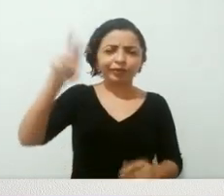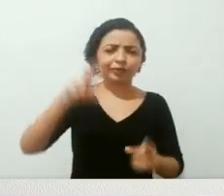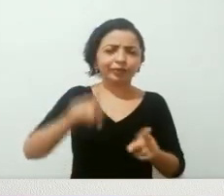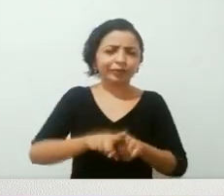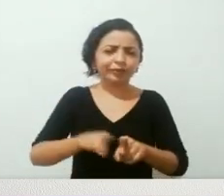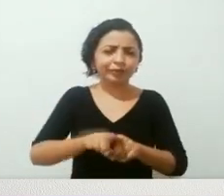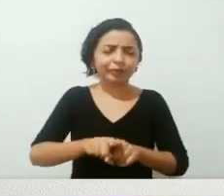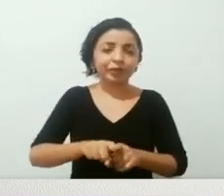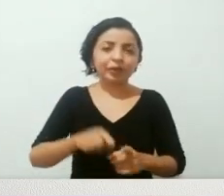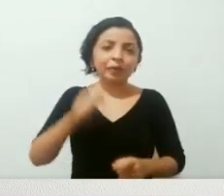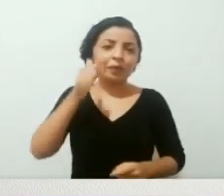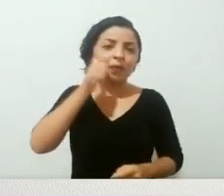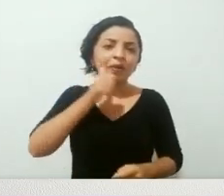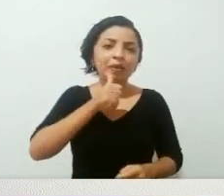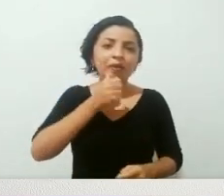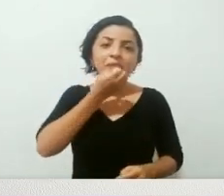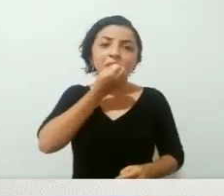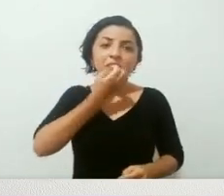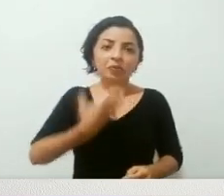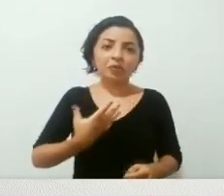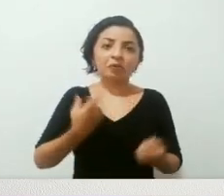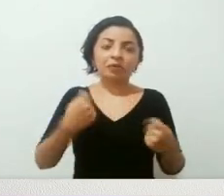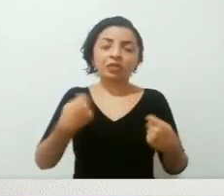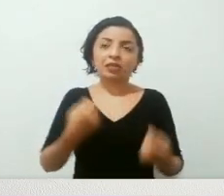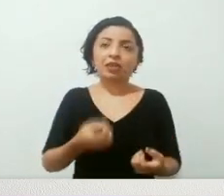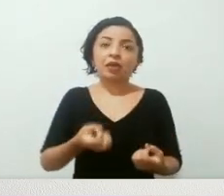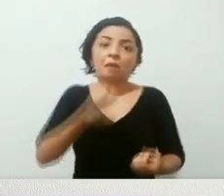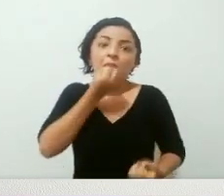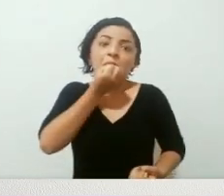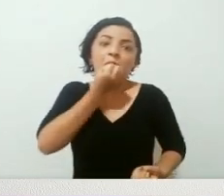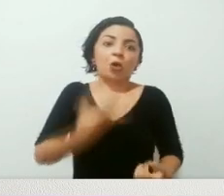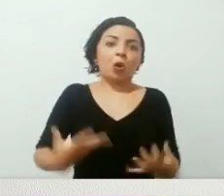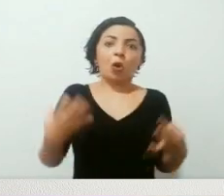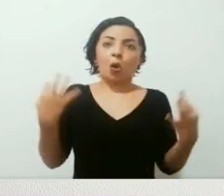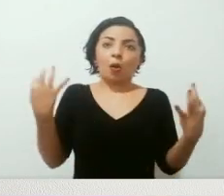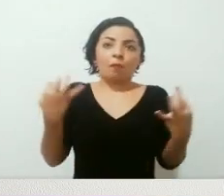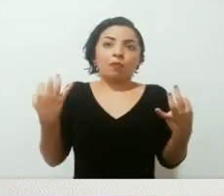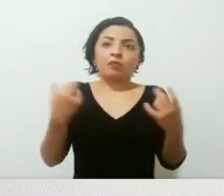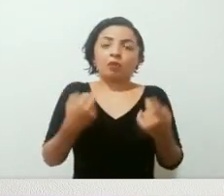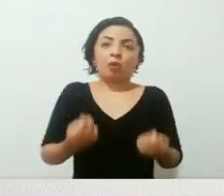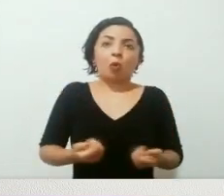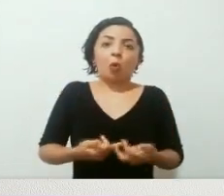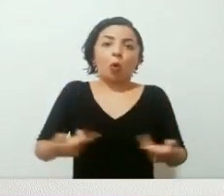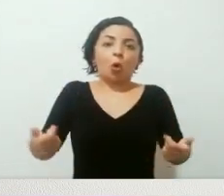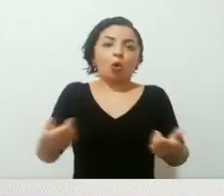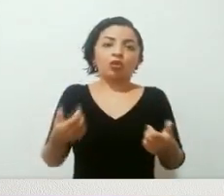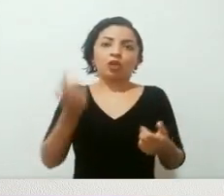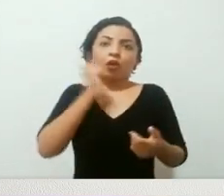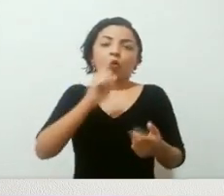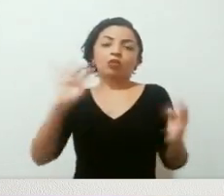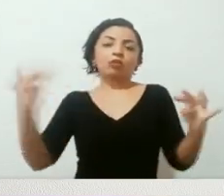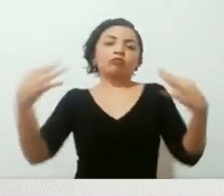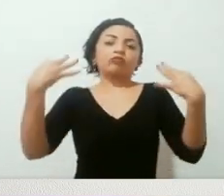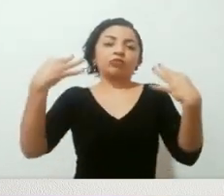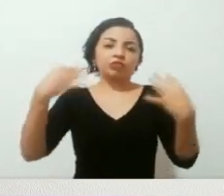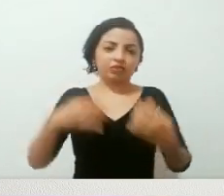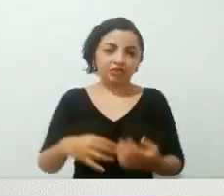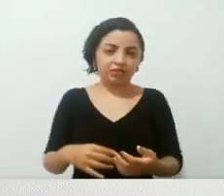basta, para a mulher, não basta ser só boa, ela tem que ser muito além de boa, tem que ser ótima, muito além de ótima, para poder galgar